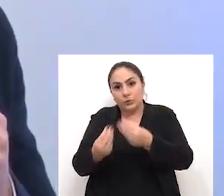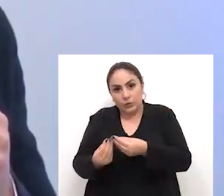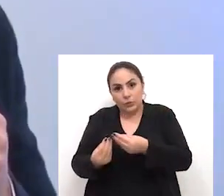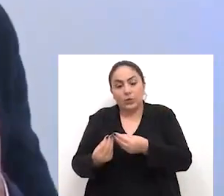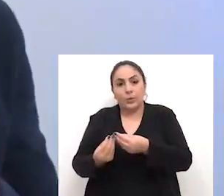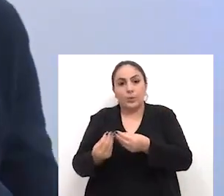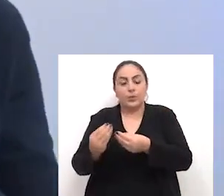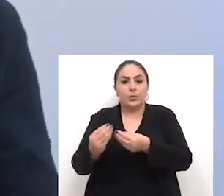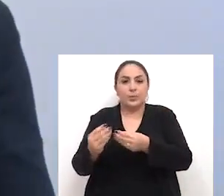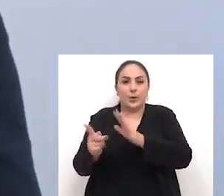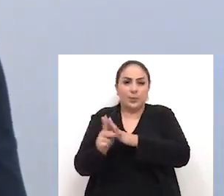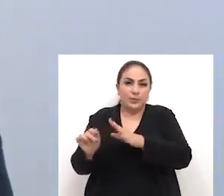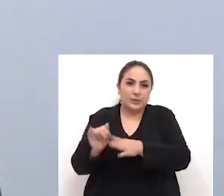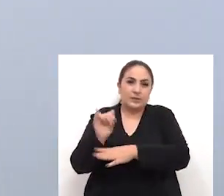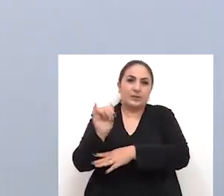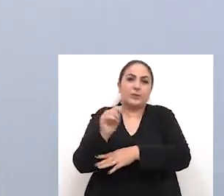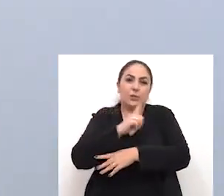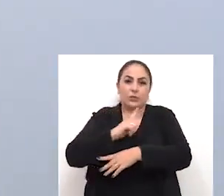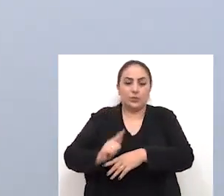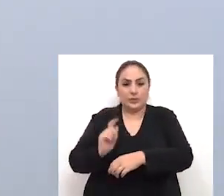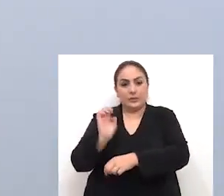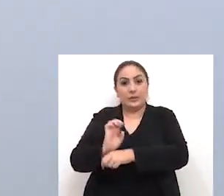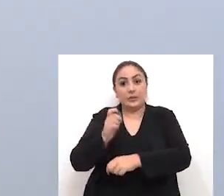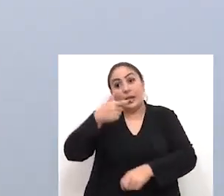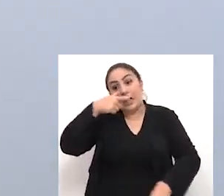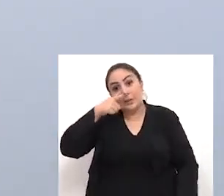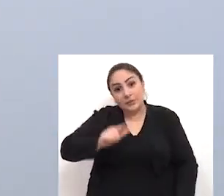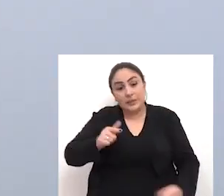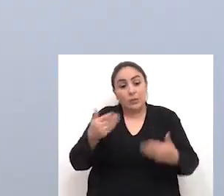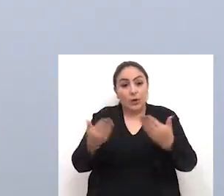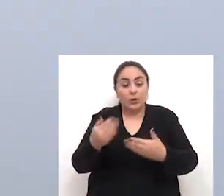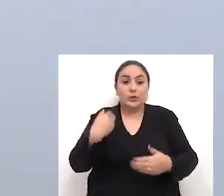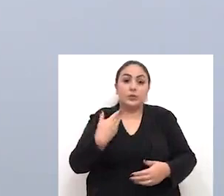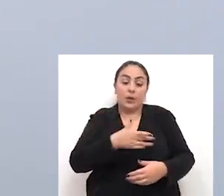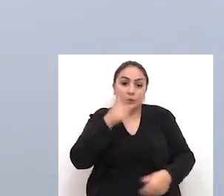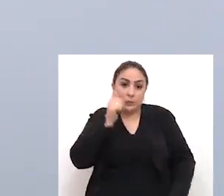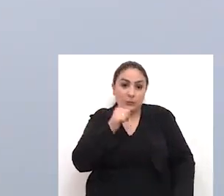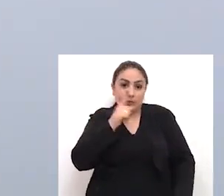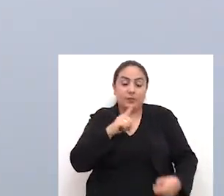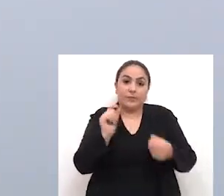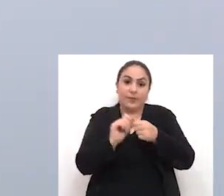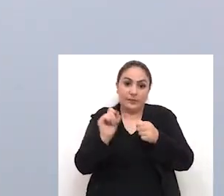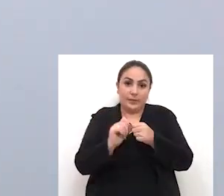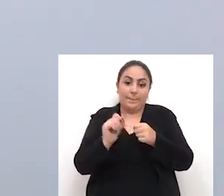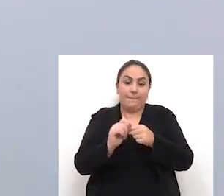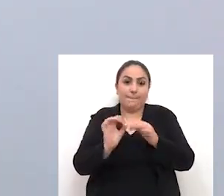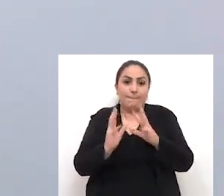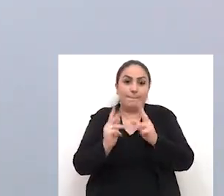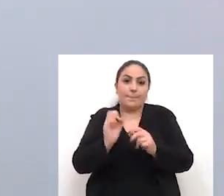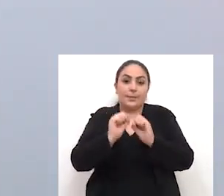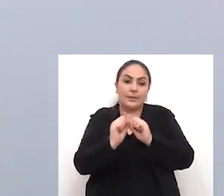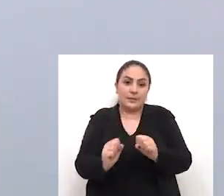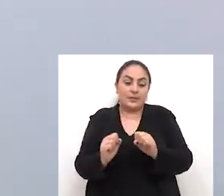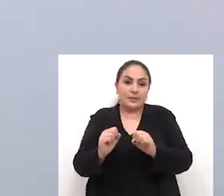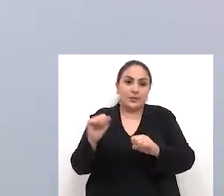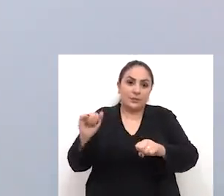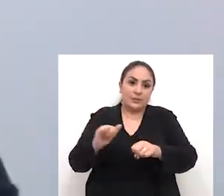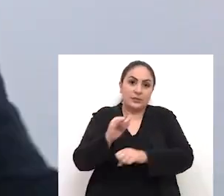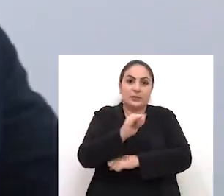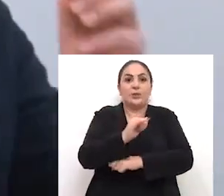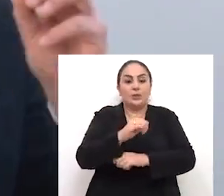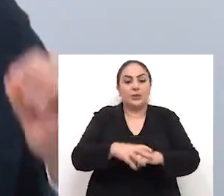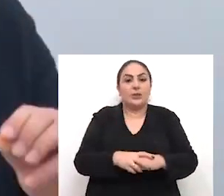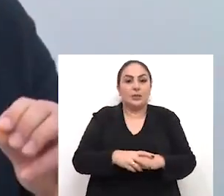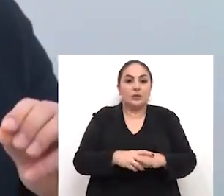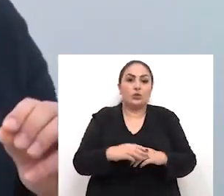do governo do estado está sob revisão este projeto agora para que nós possamos encaminhar para a secretaria da aviação